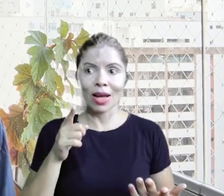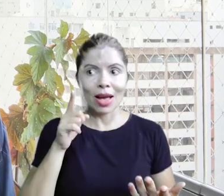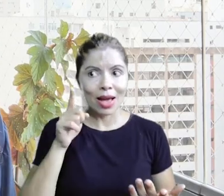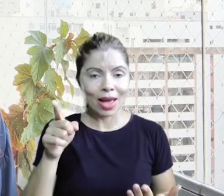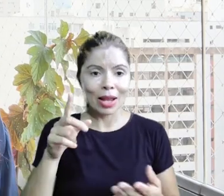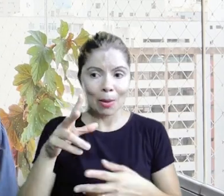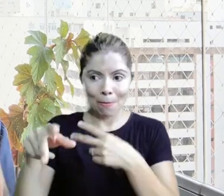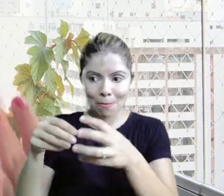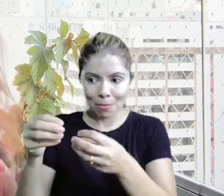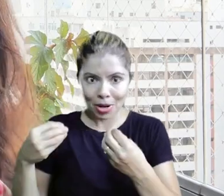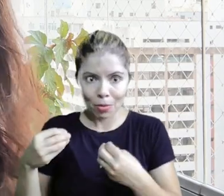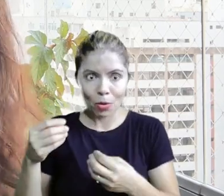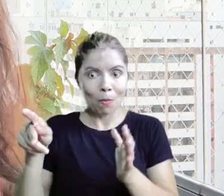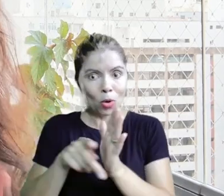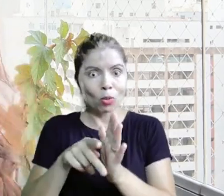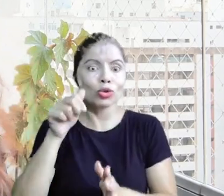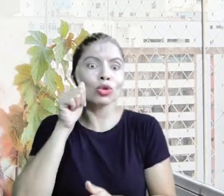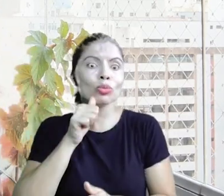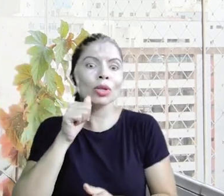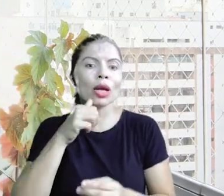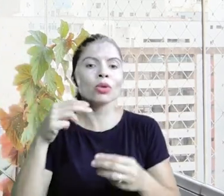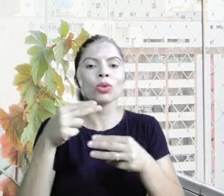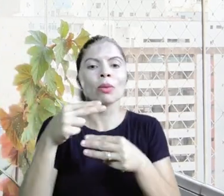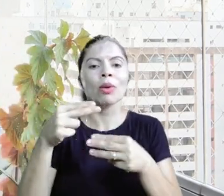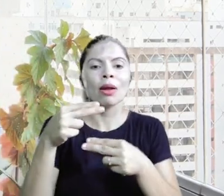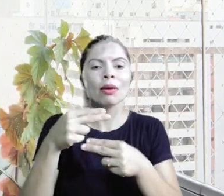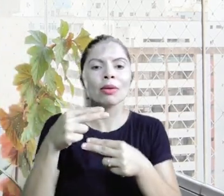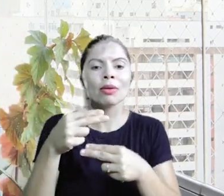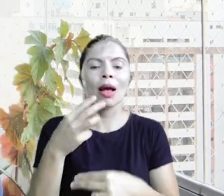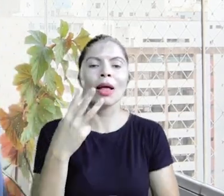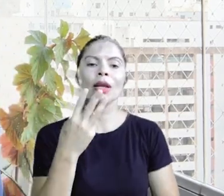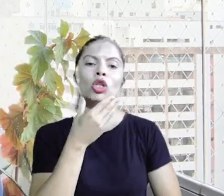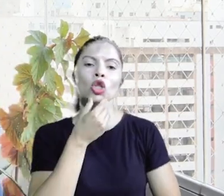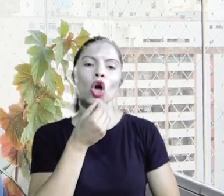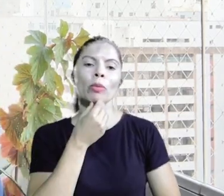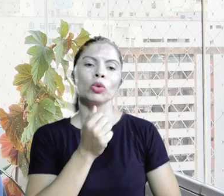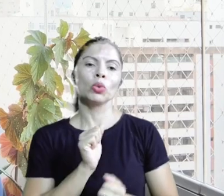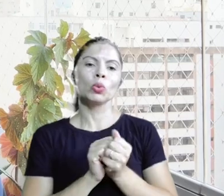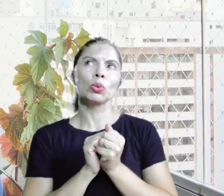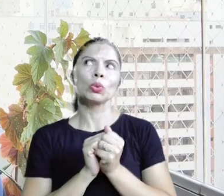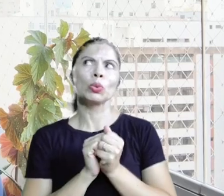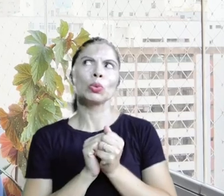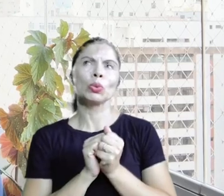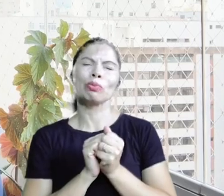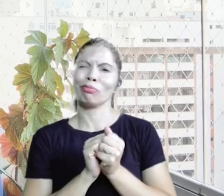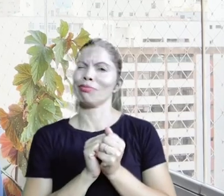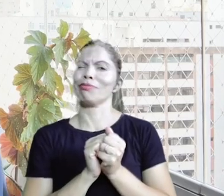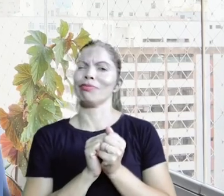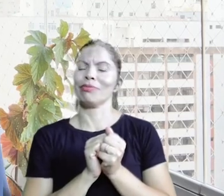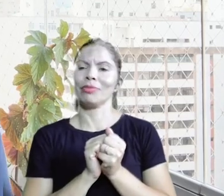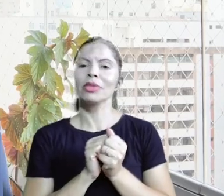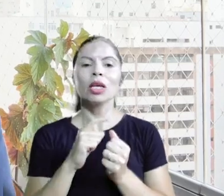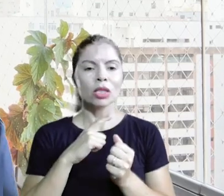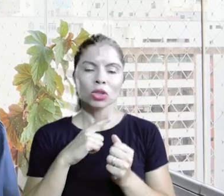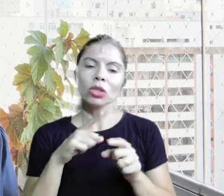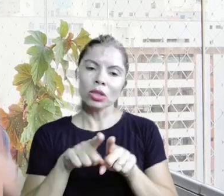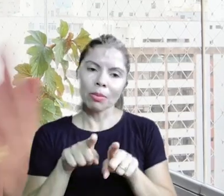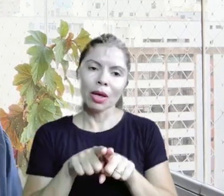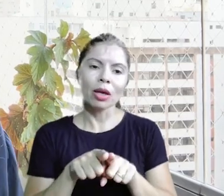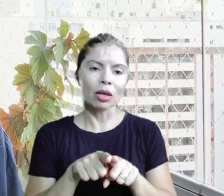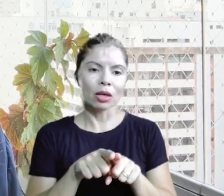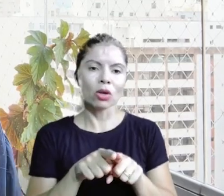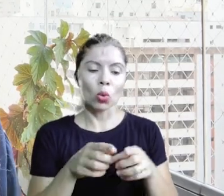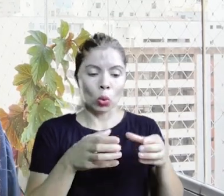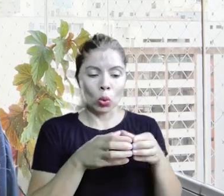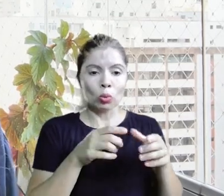aquele prêmio de mulheres do SEBRAE, eu tinha três homens comigo, né? E tinha a